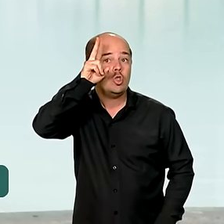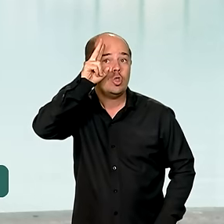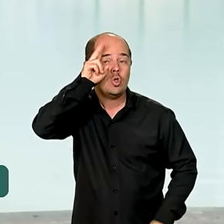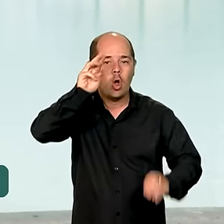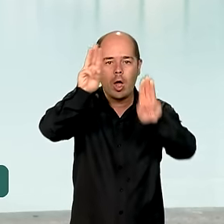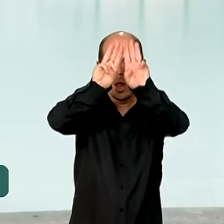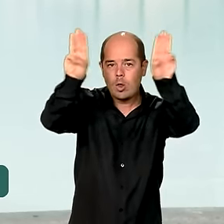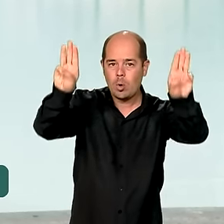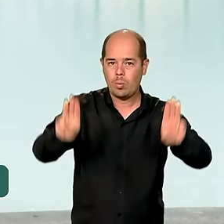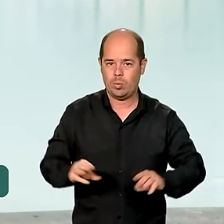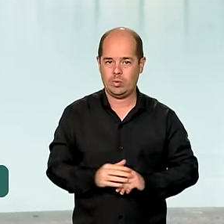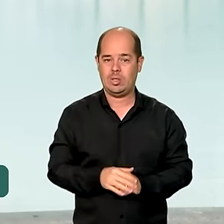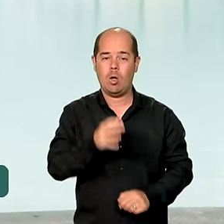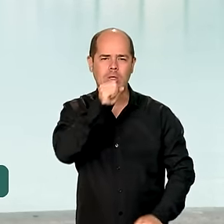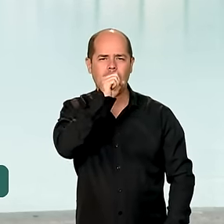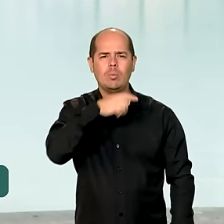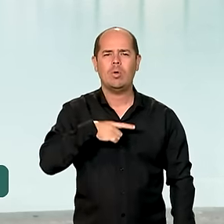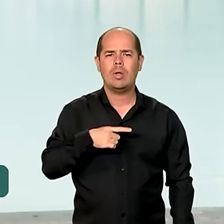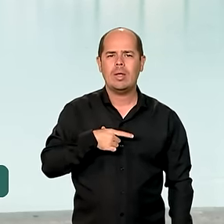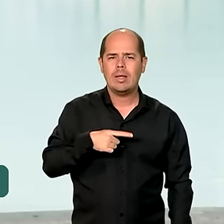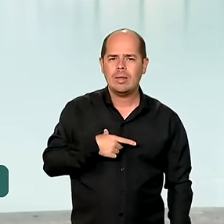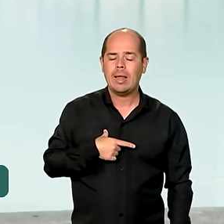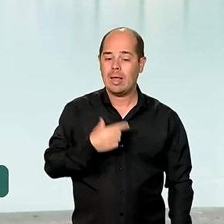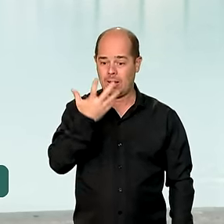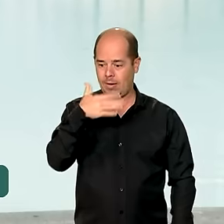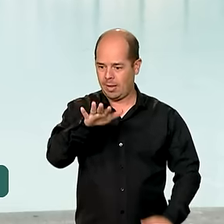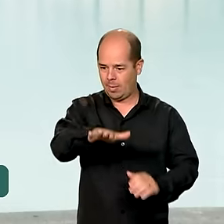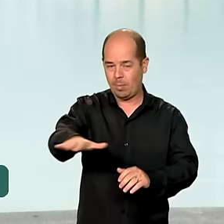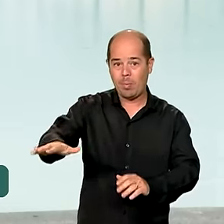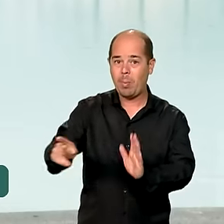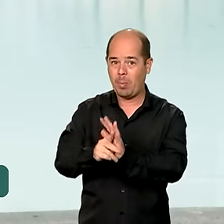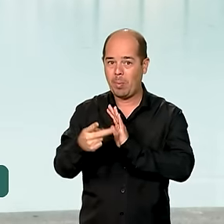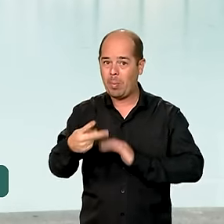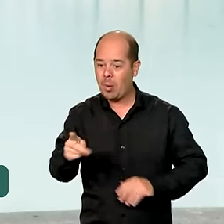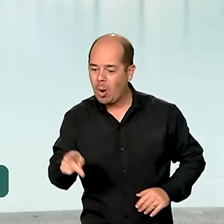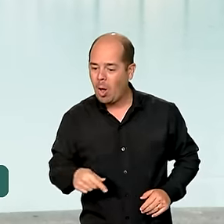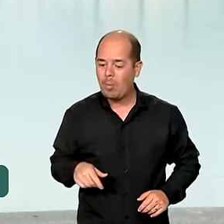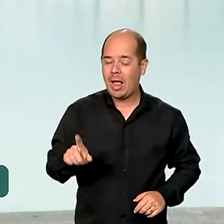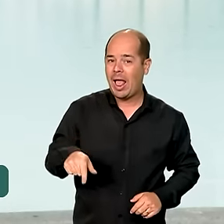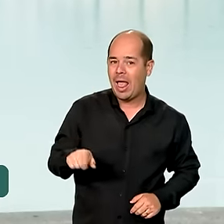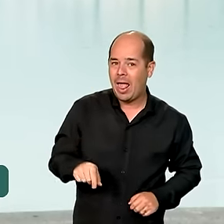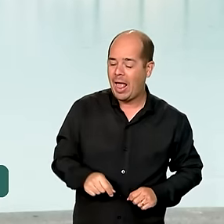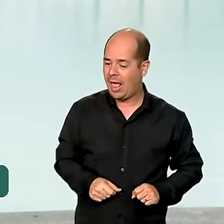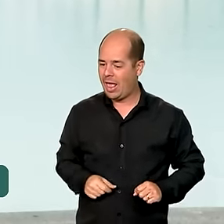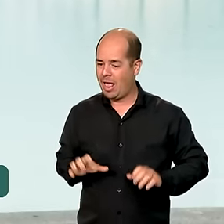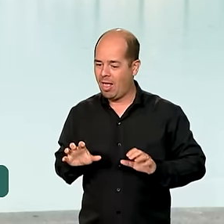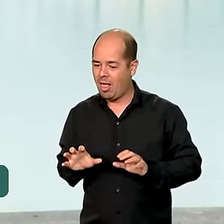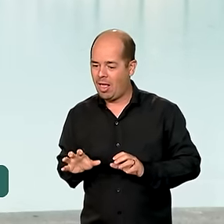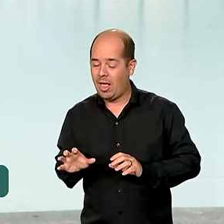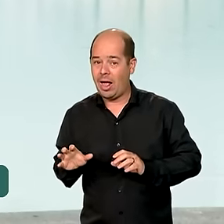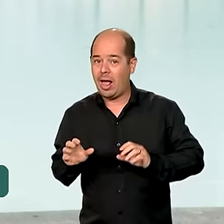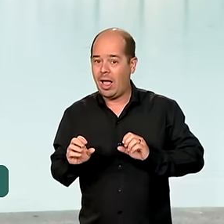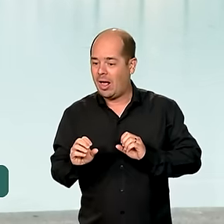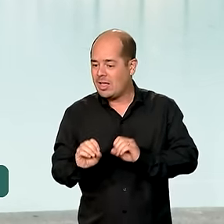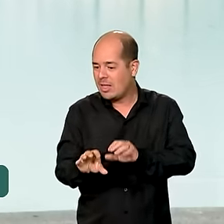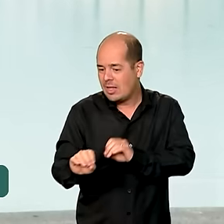programação voltada para crianças, que estimula a imaginação e fala, provoca aí,